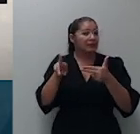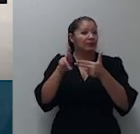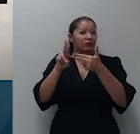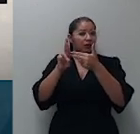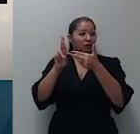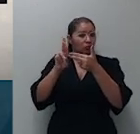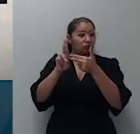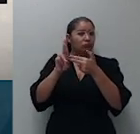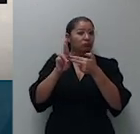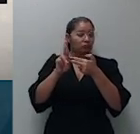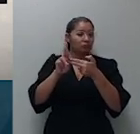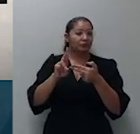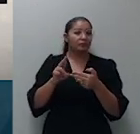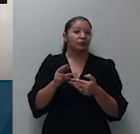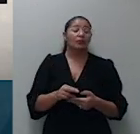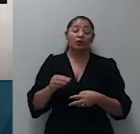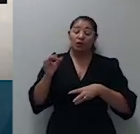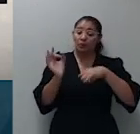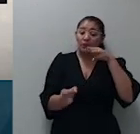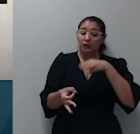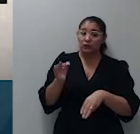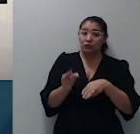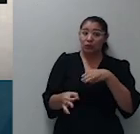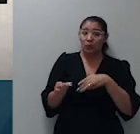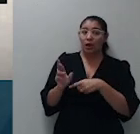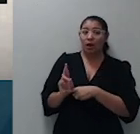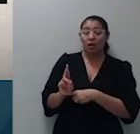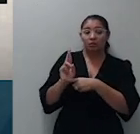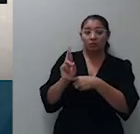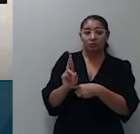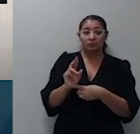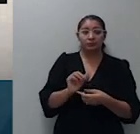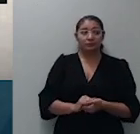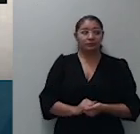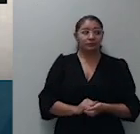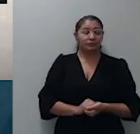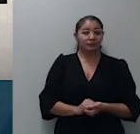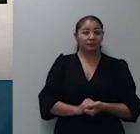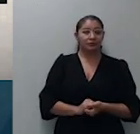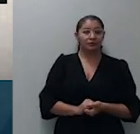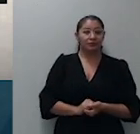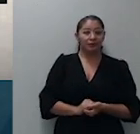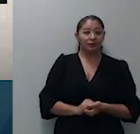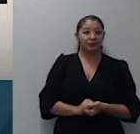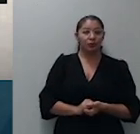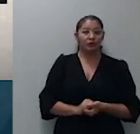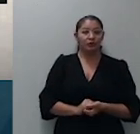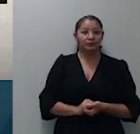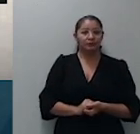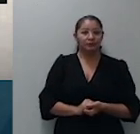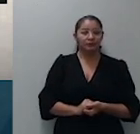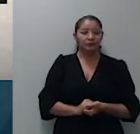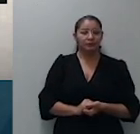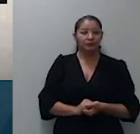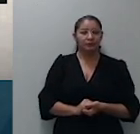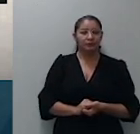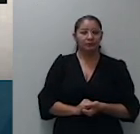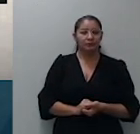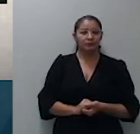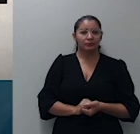relator e passando a esse exame principal ele diz com a